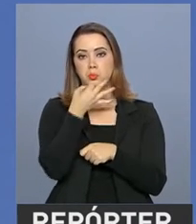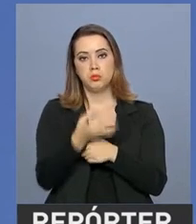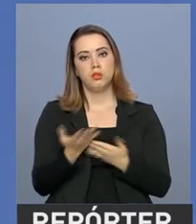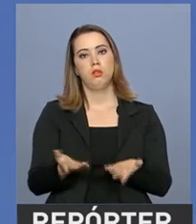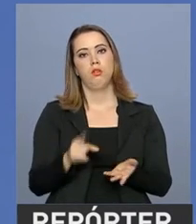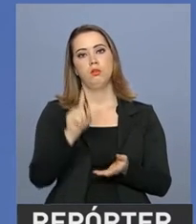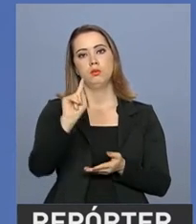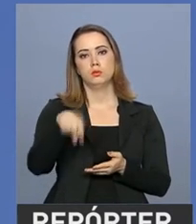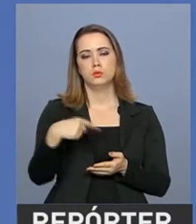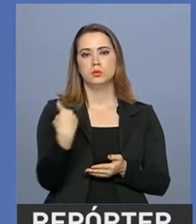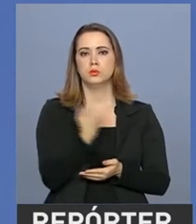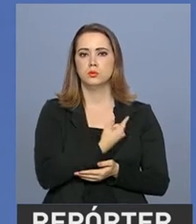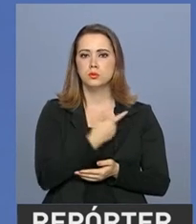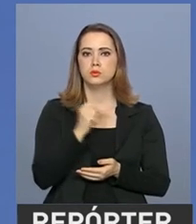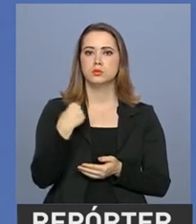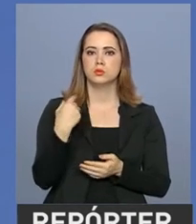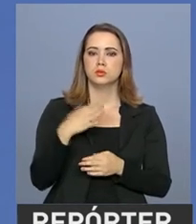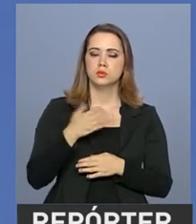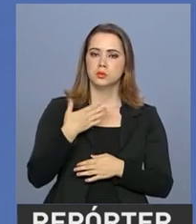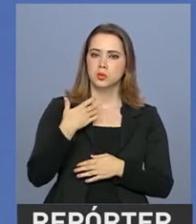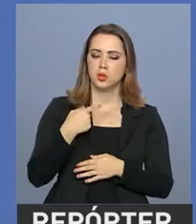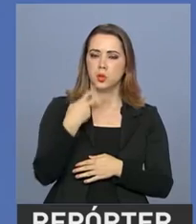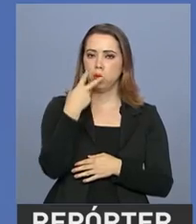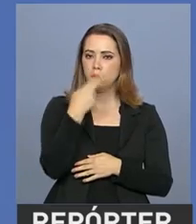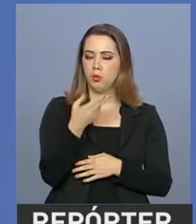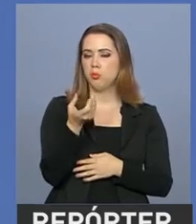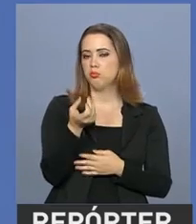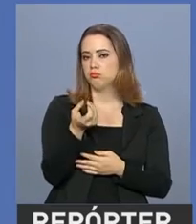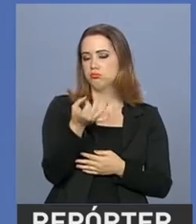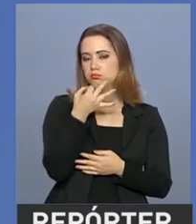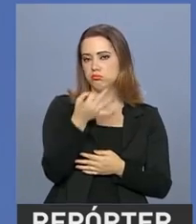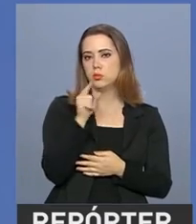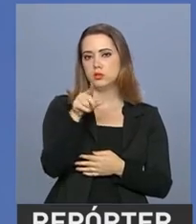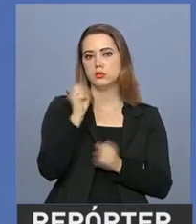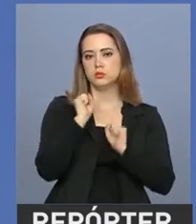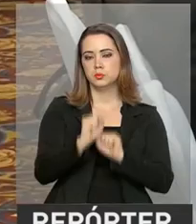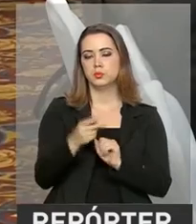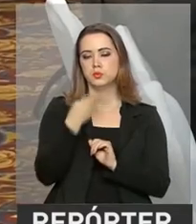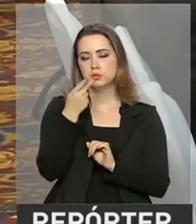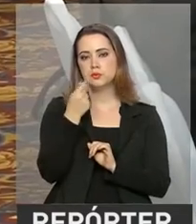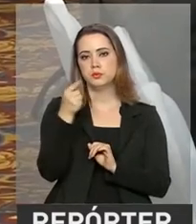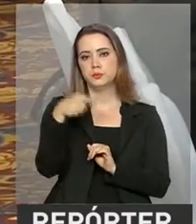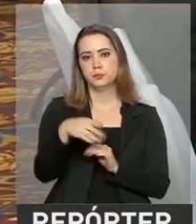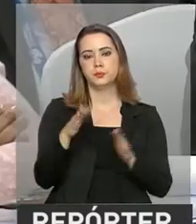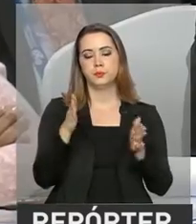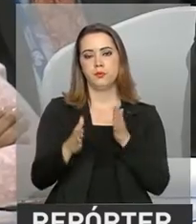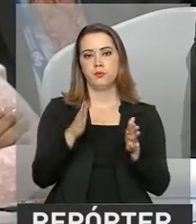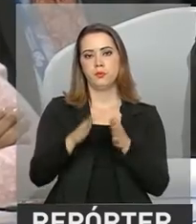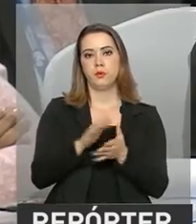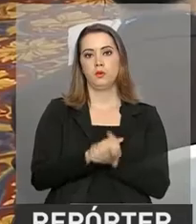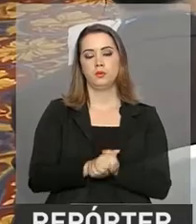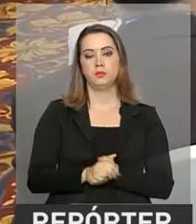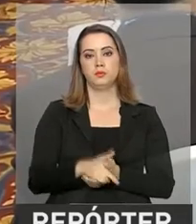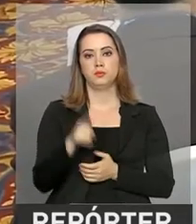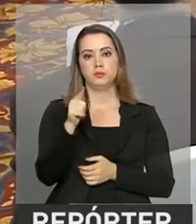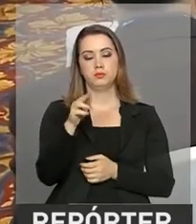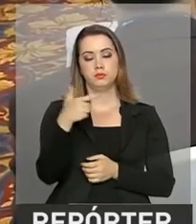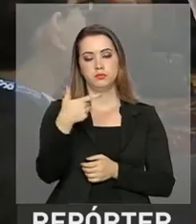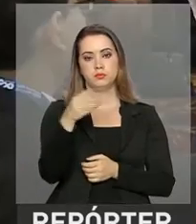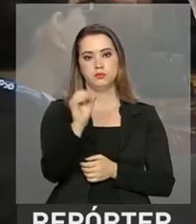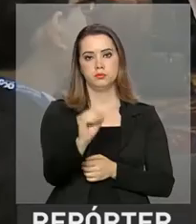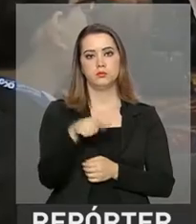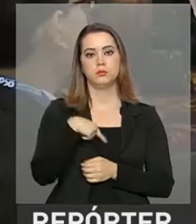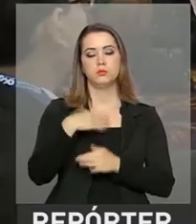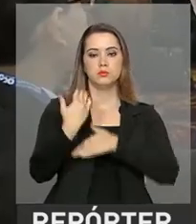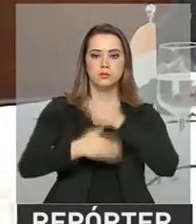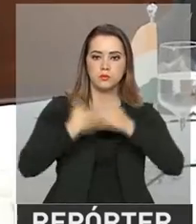é onde eu suponho que ele gostaria de dar ênfase nessa ocasião. O G20 dá continuidade a uma agenda de